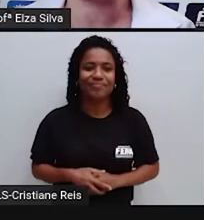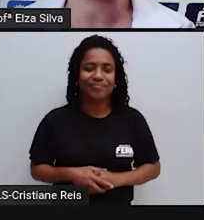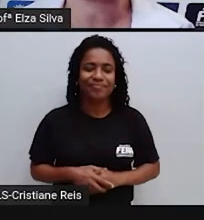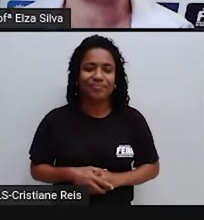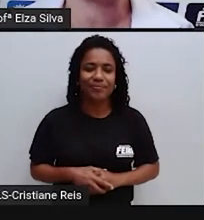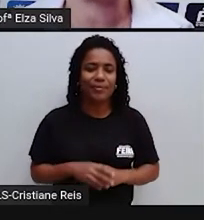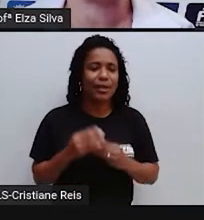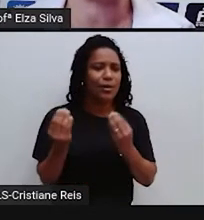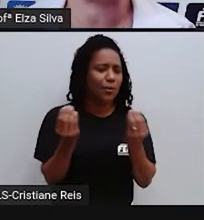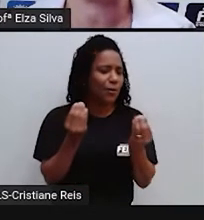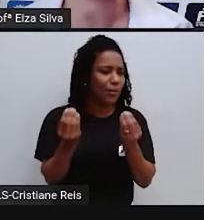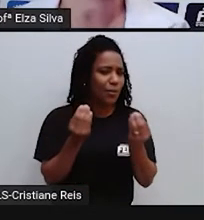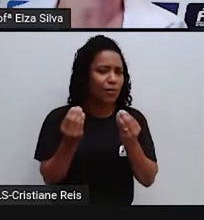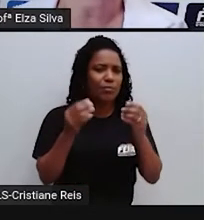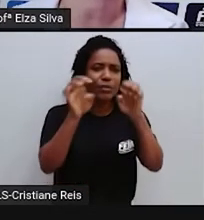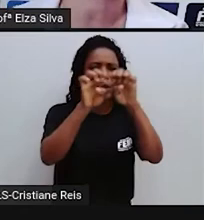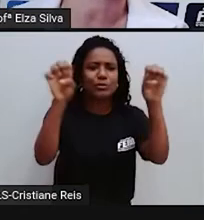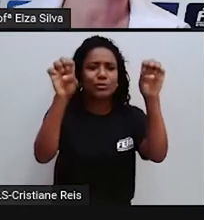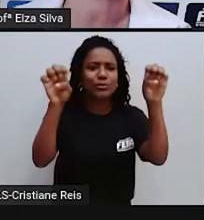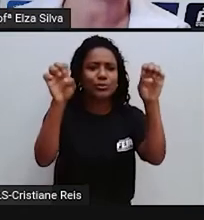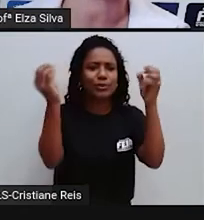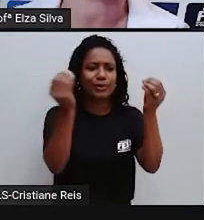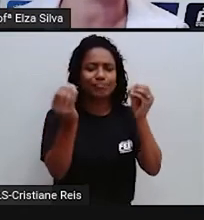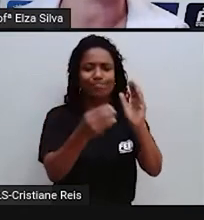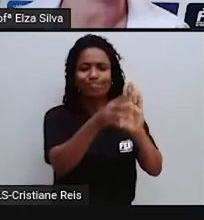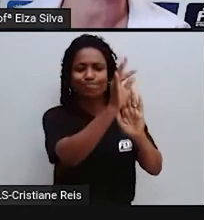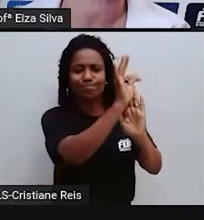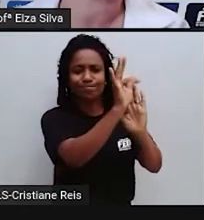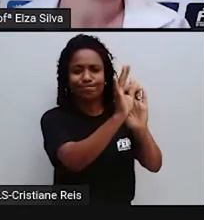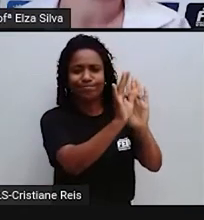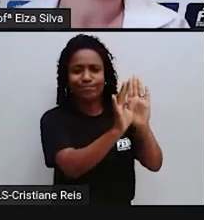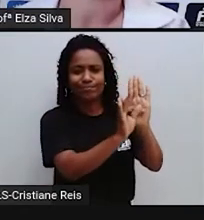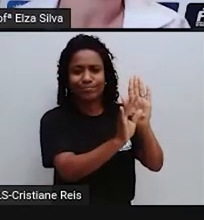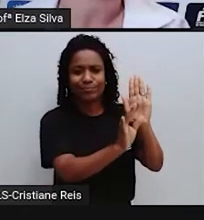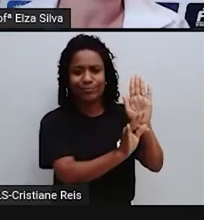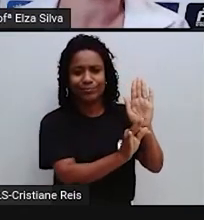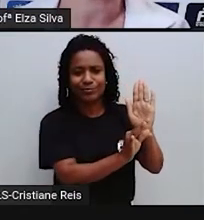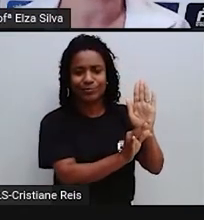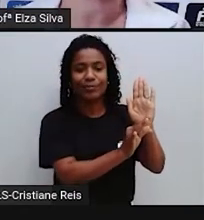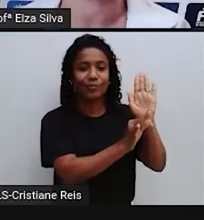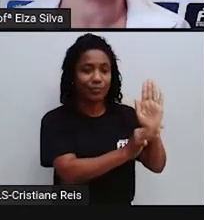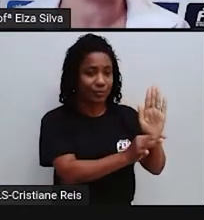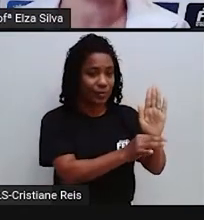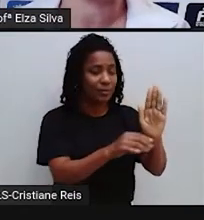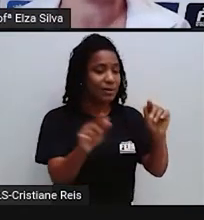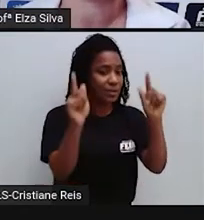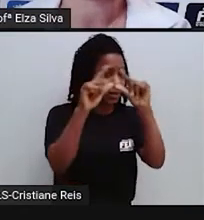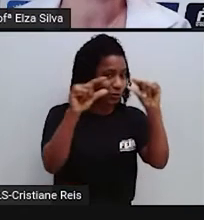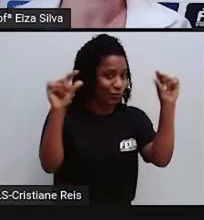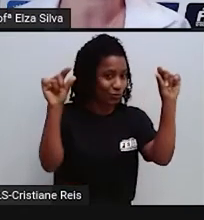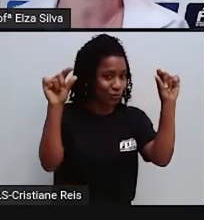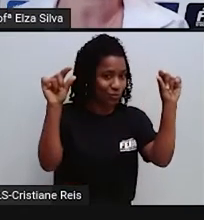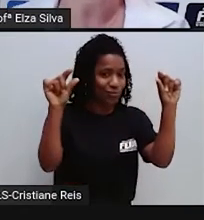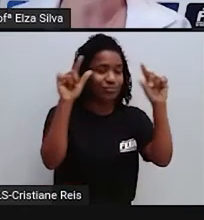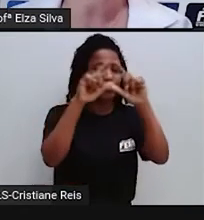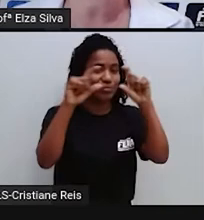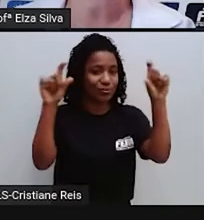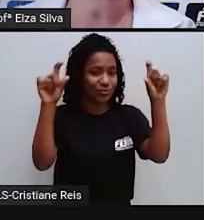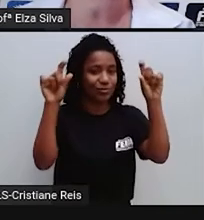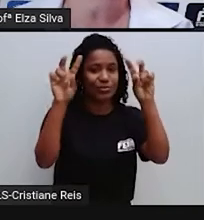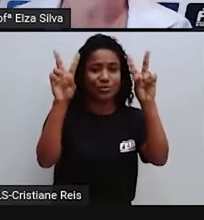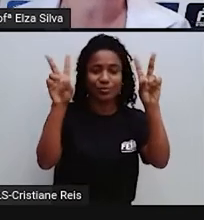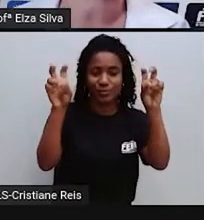Porque nós vamos Produzir o nosso relato É importante A gente aprender Isso Então precisamos De um título E um título Que